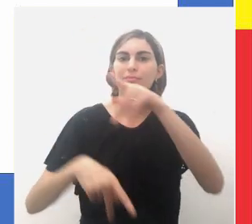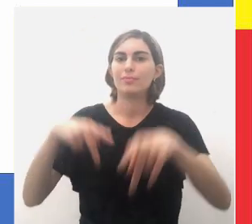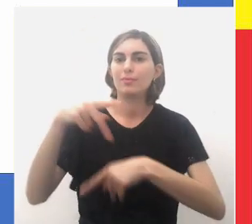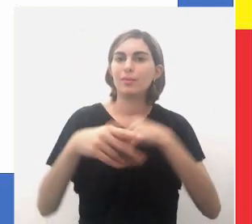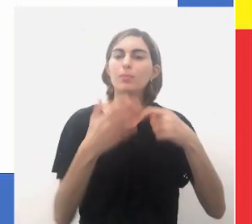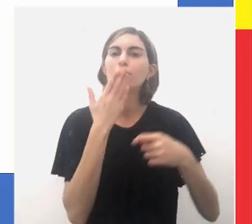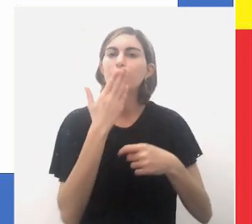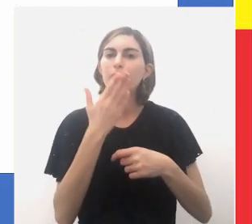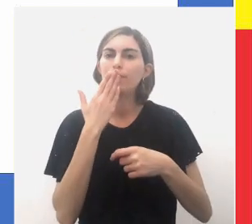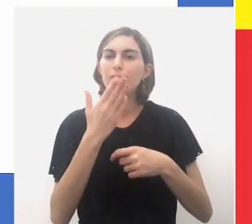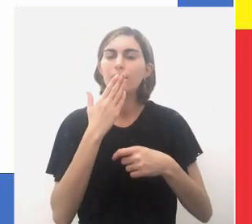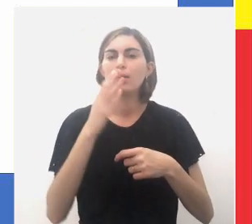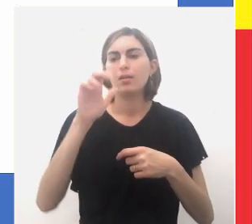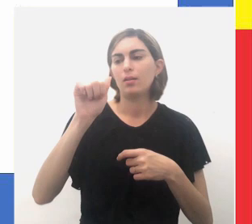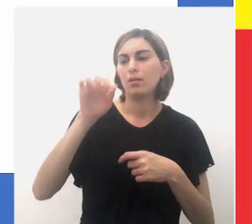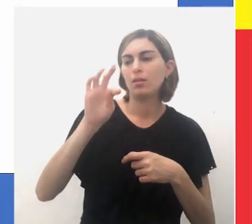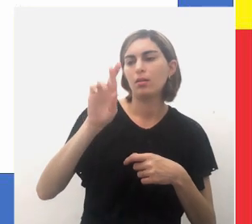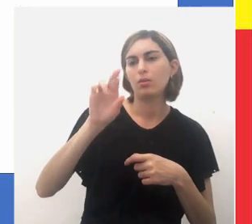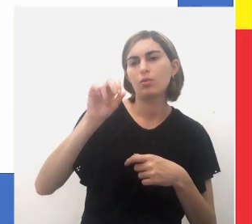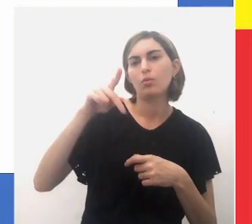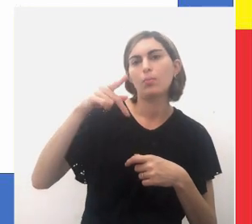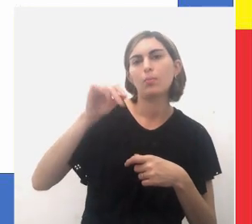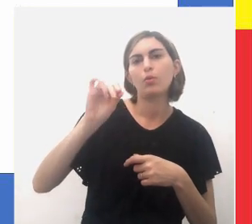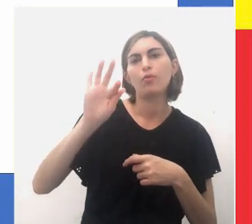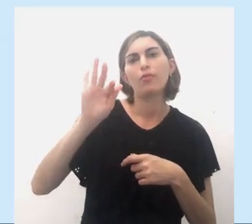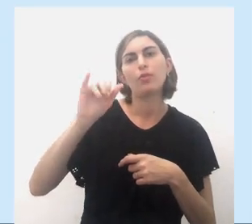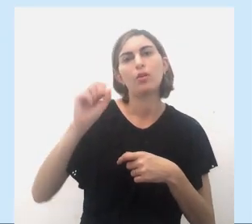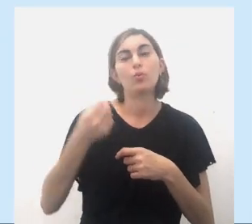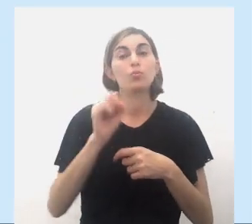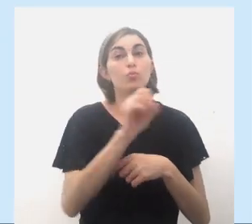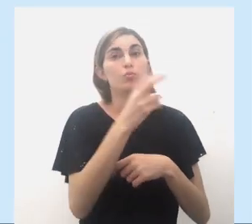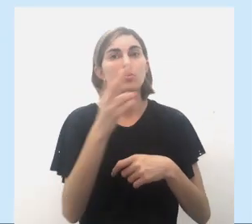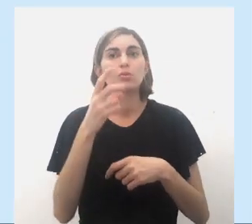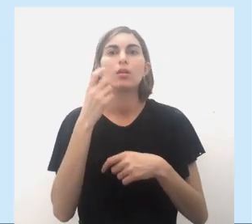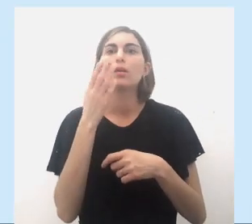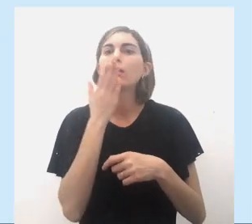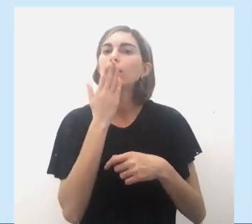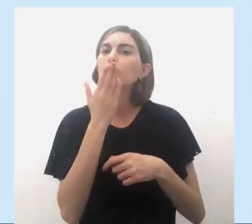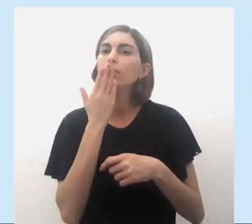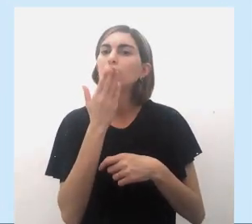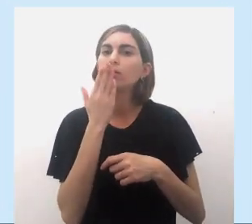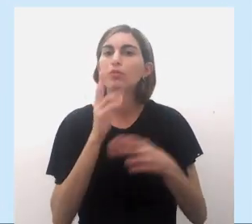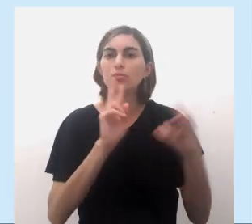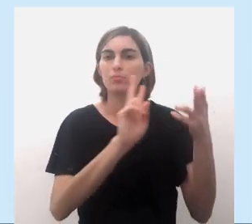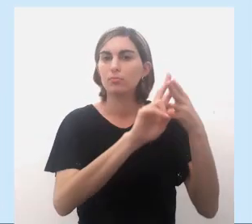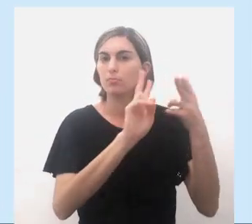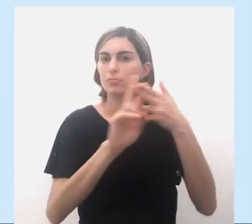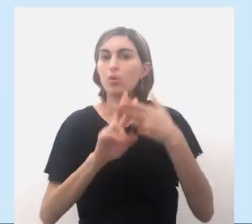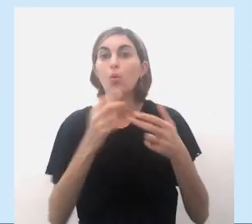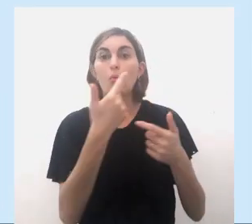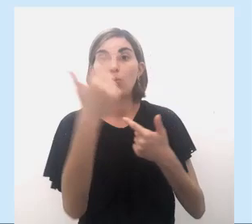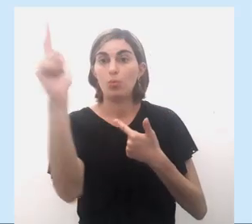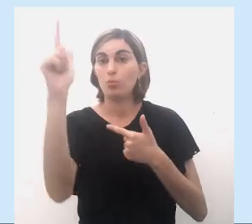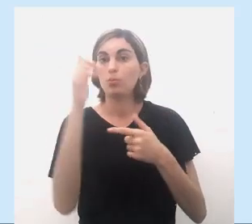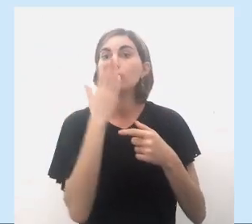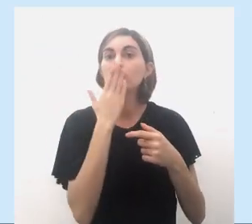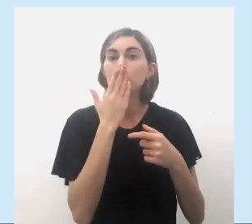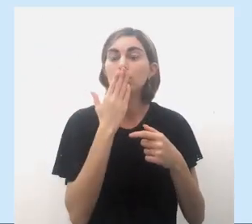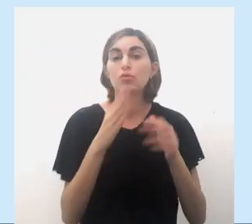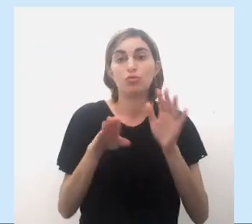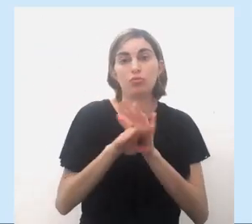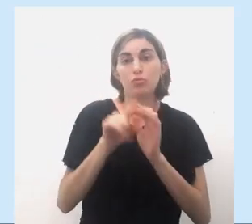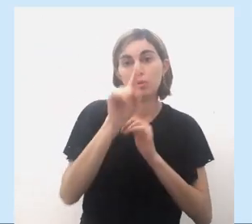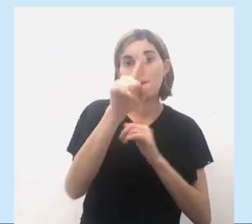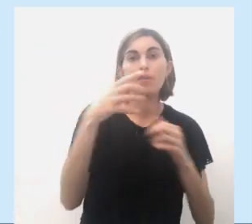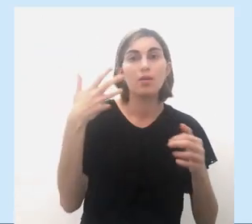os povos indígenas no litoral eram antropófagos. Ou seja, os índios que eram aprisionados por outros índios,